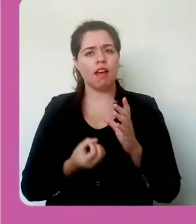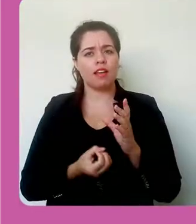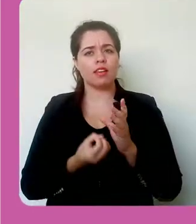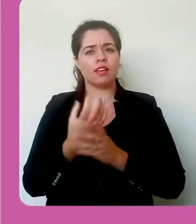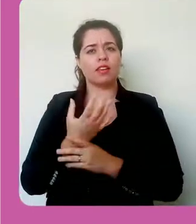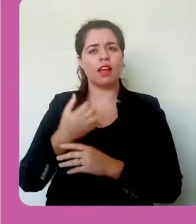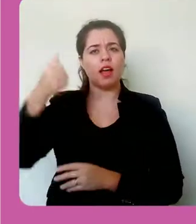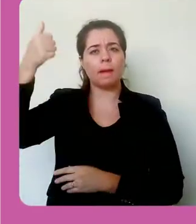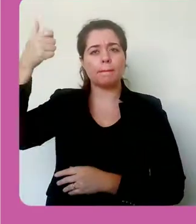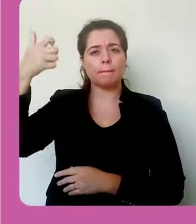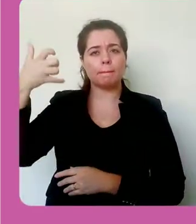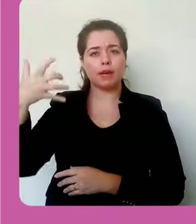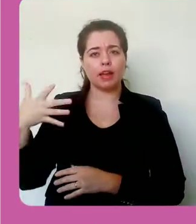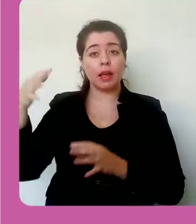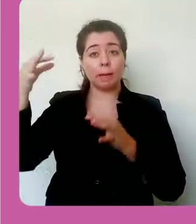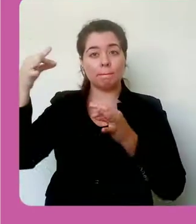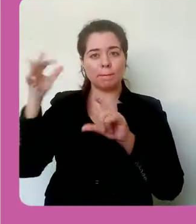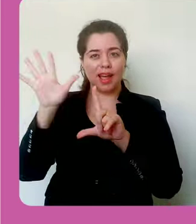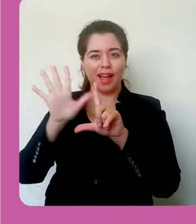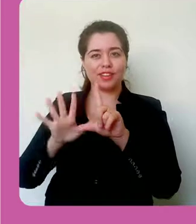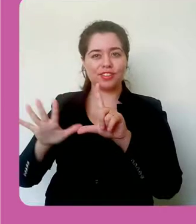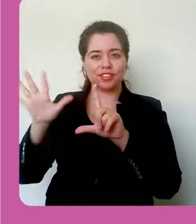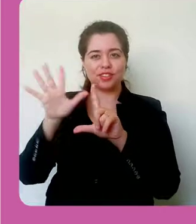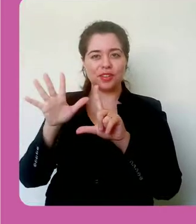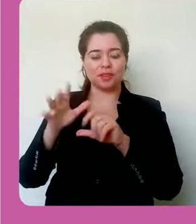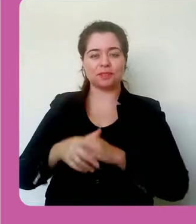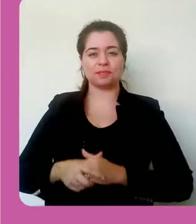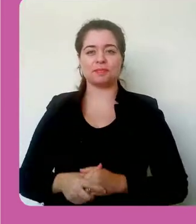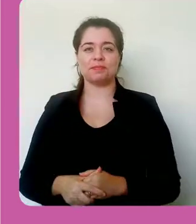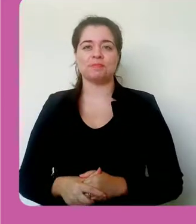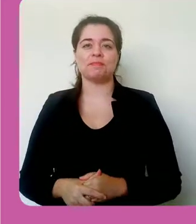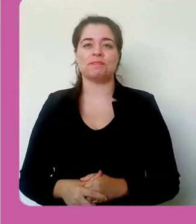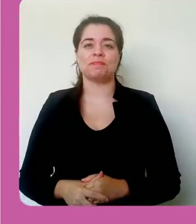capítulos e os subcapítulos de um livro.